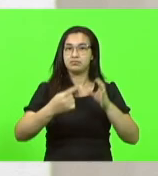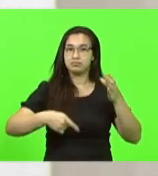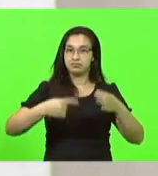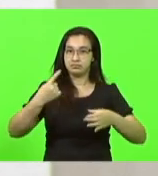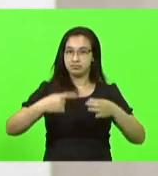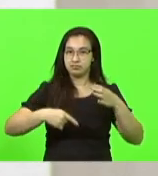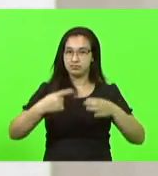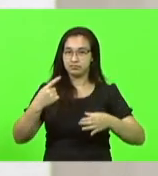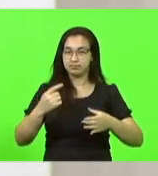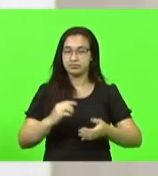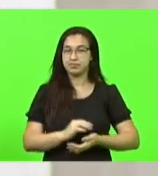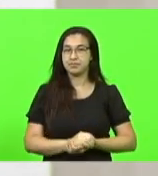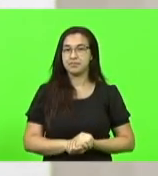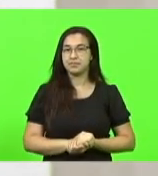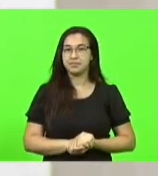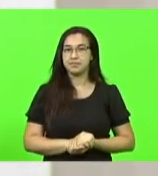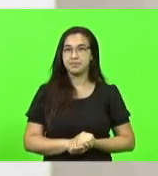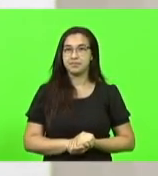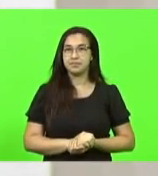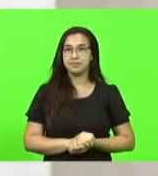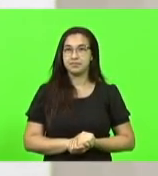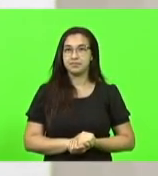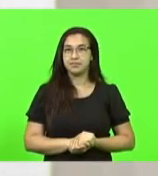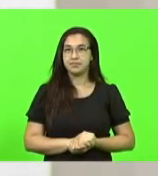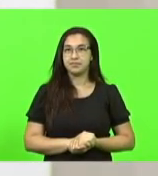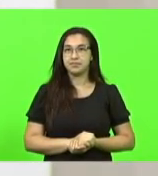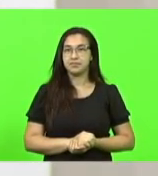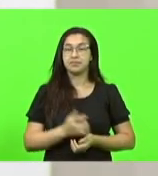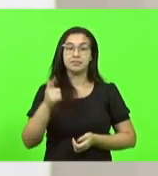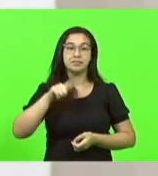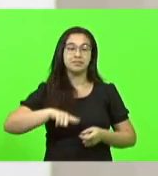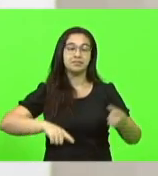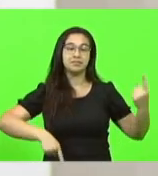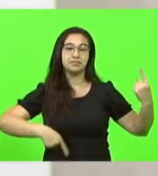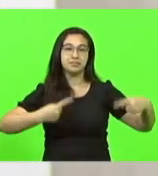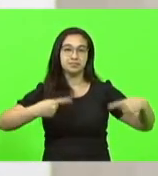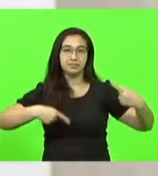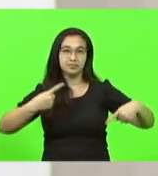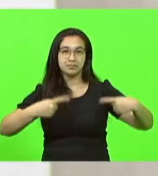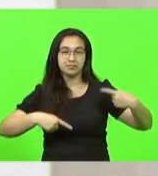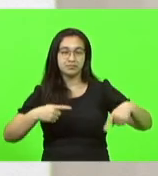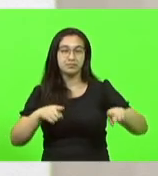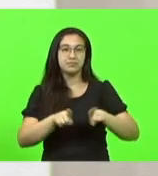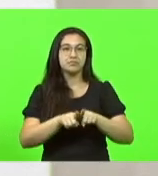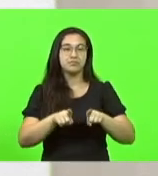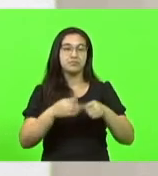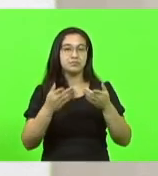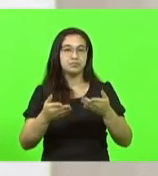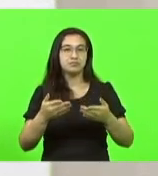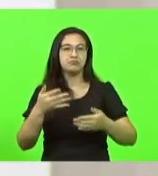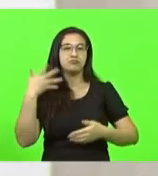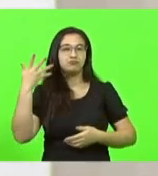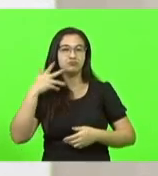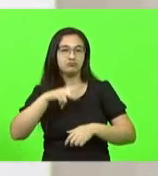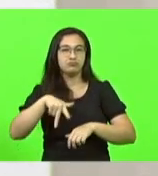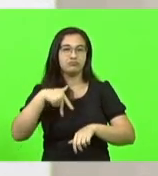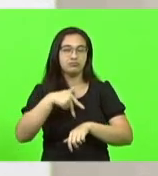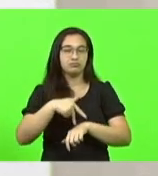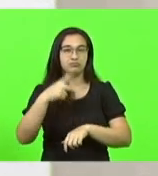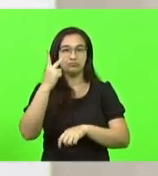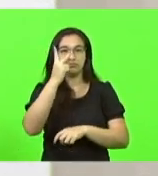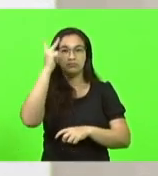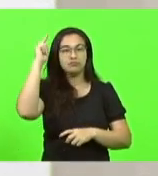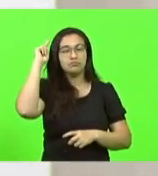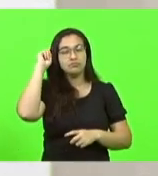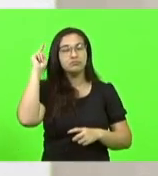Foi submetido à discussão e com a manifestação dos senhores deputados doutor Vicente